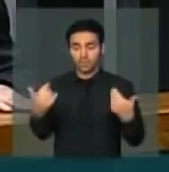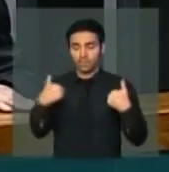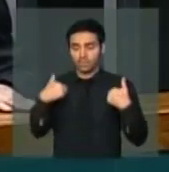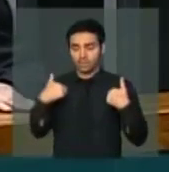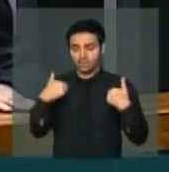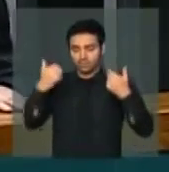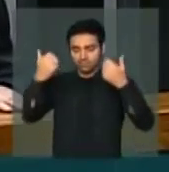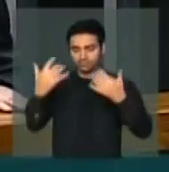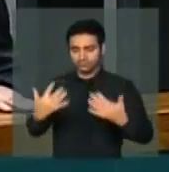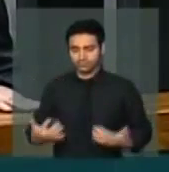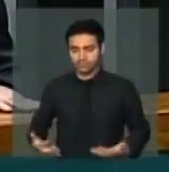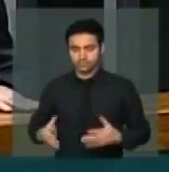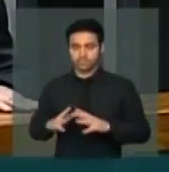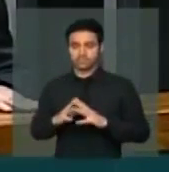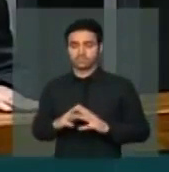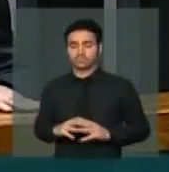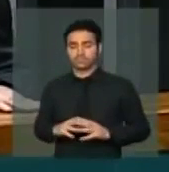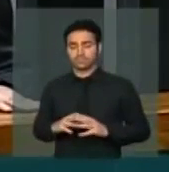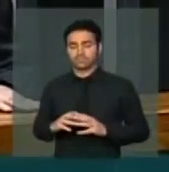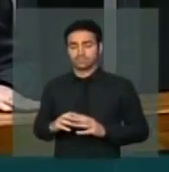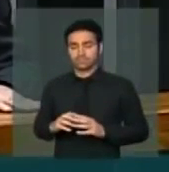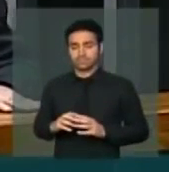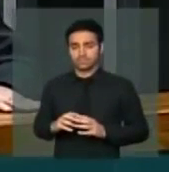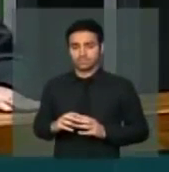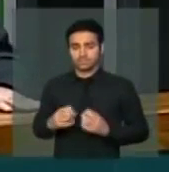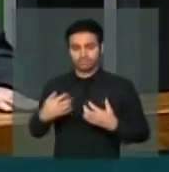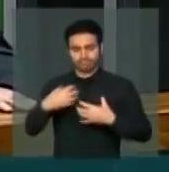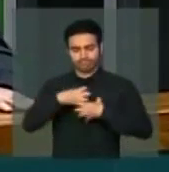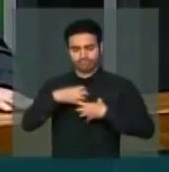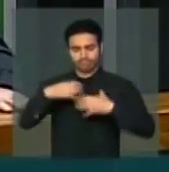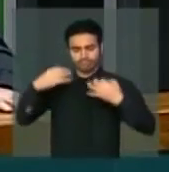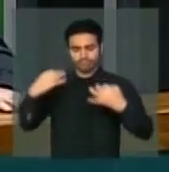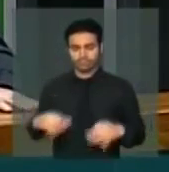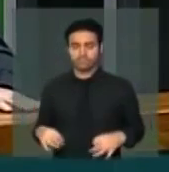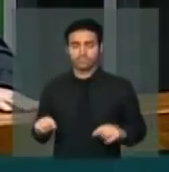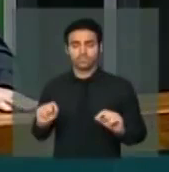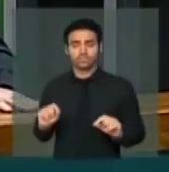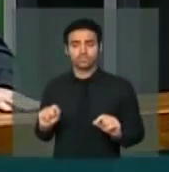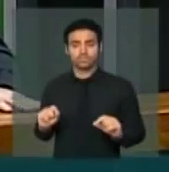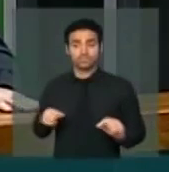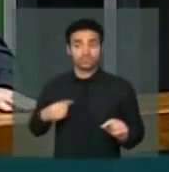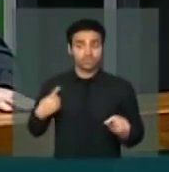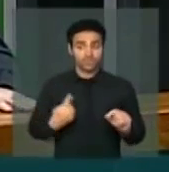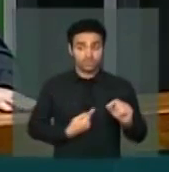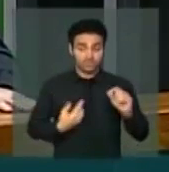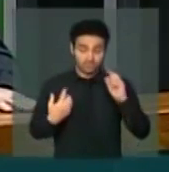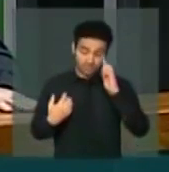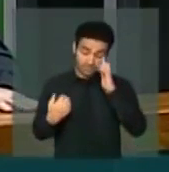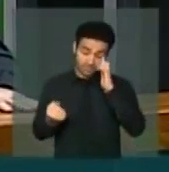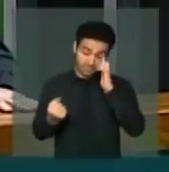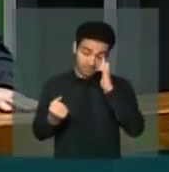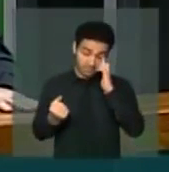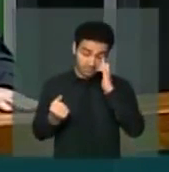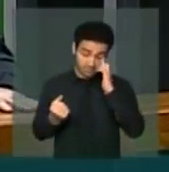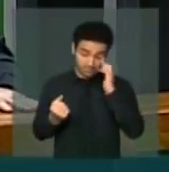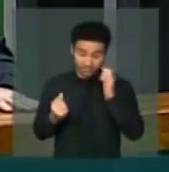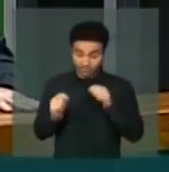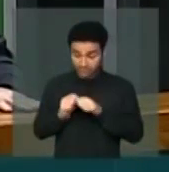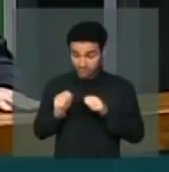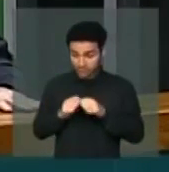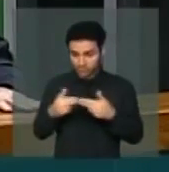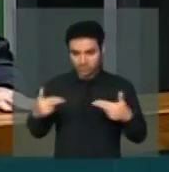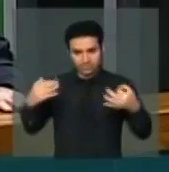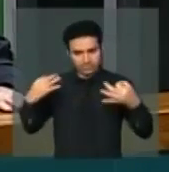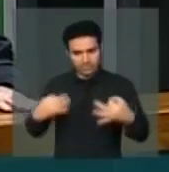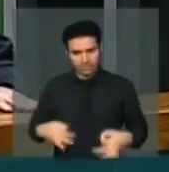esse registro, na certeza de que nós vamos passar pelo procedimento correto de